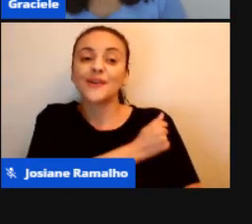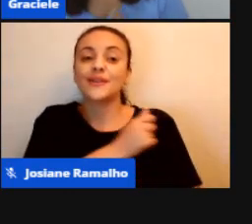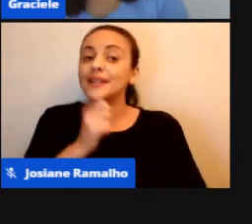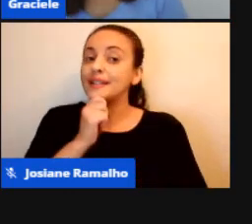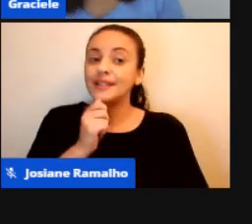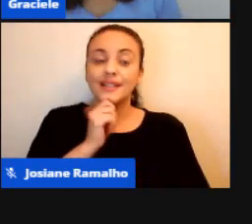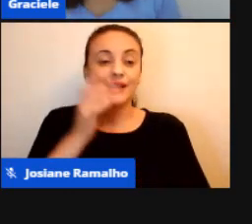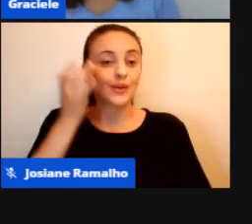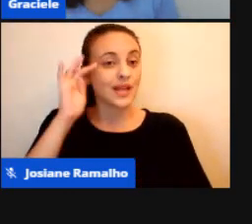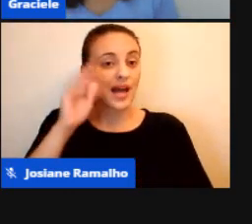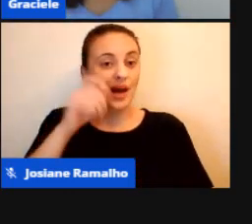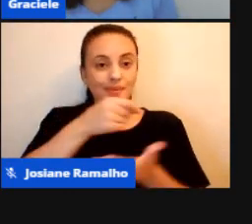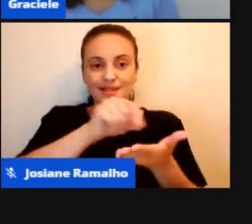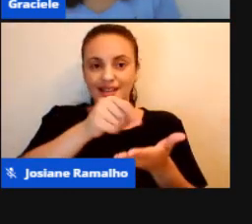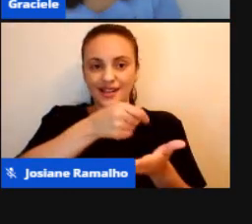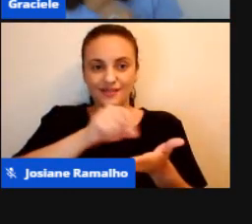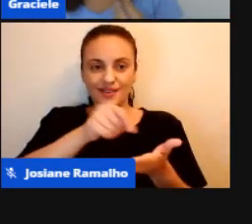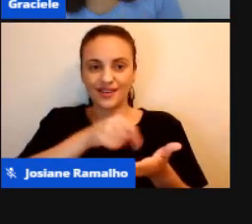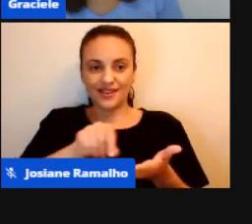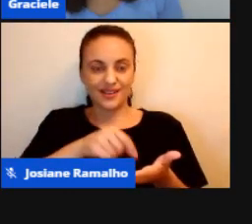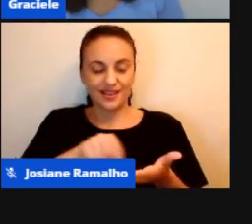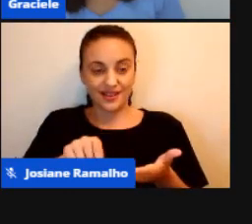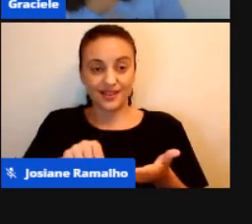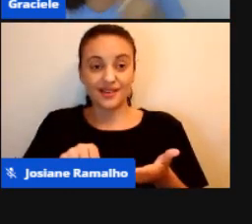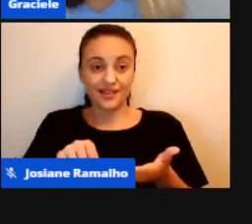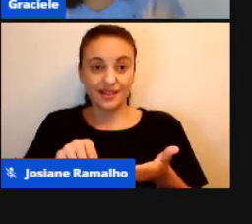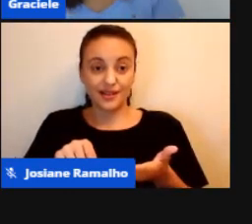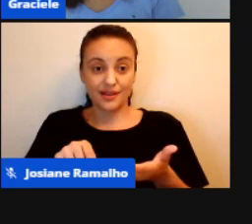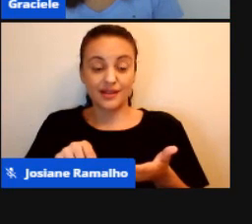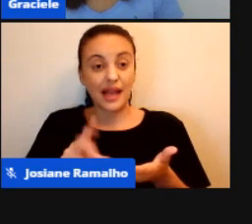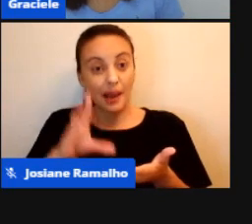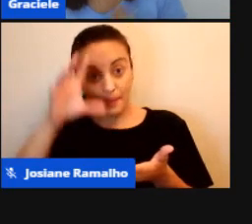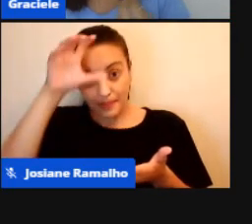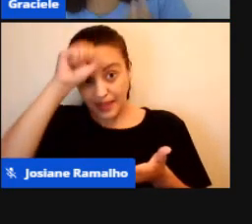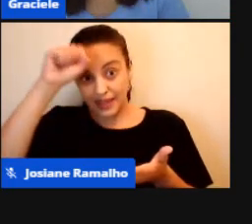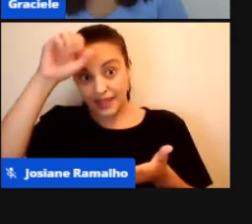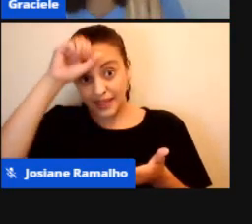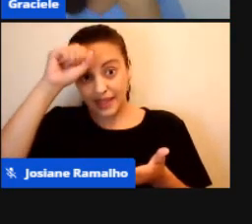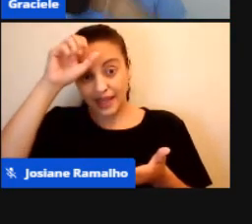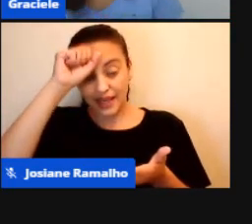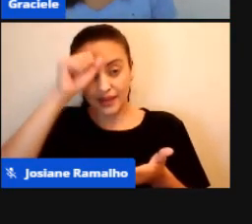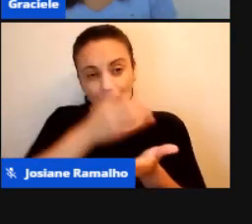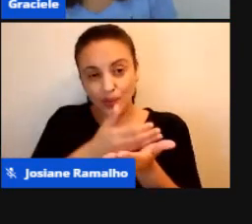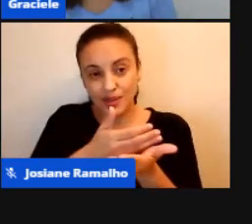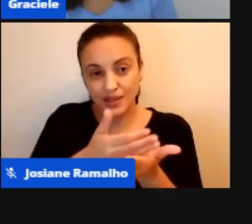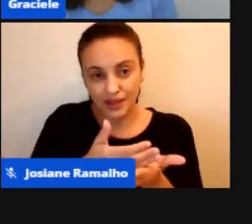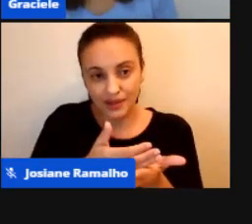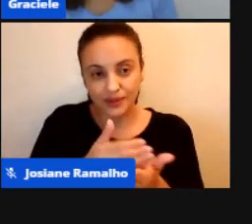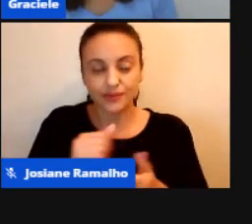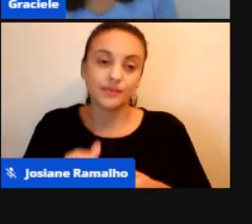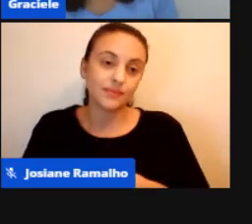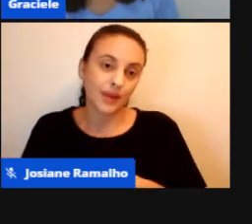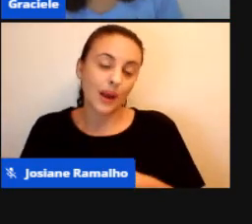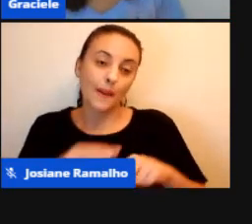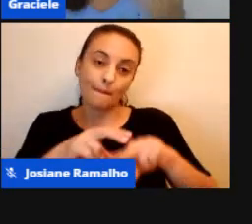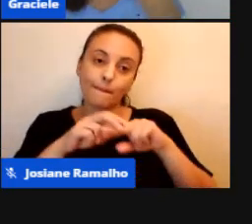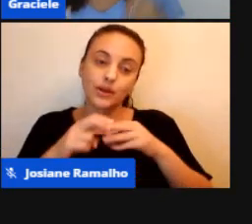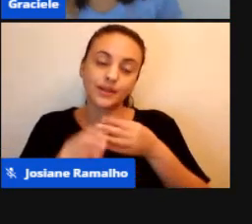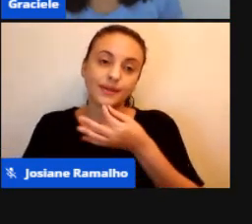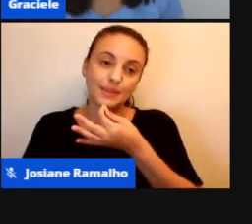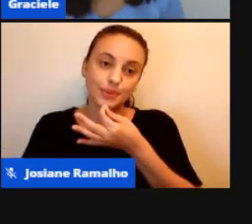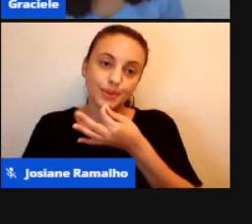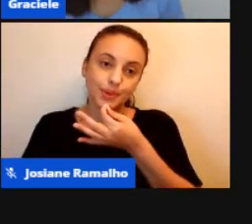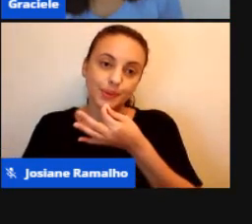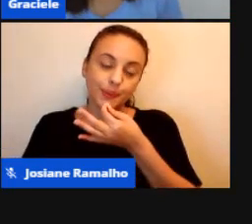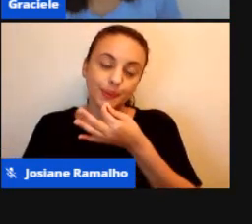um aluno que ele está alfabetizado. Ele é um aluno que está em processo, que está começando. Então, ele vai te mandar áudio. E